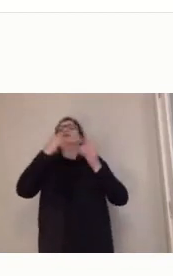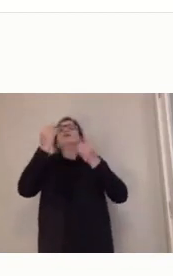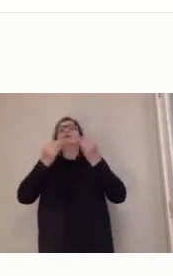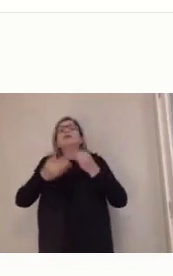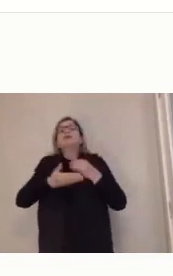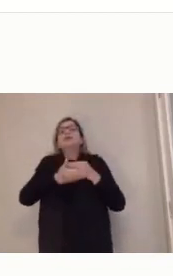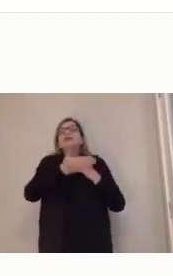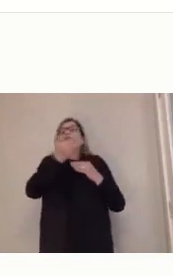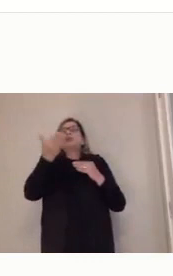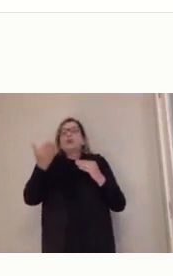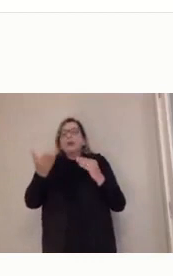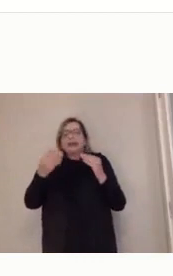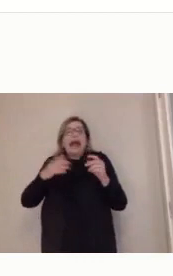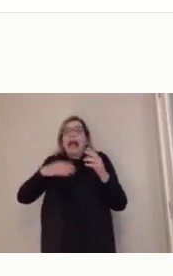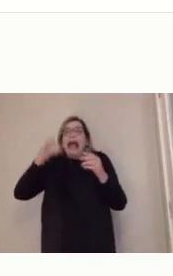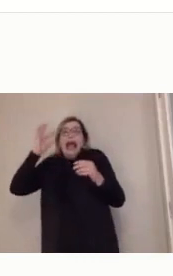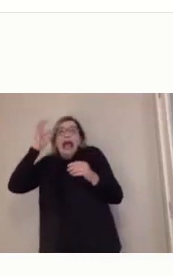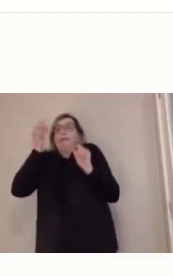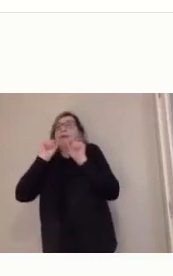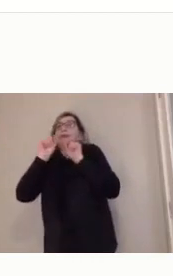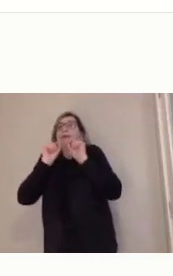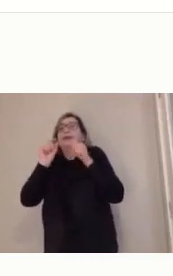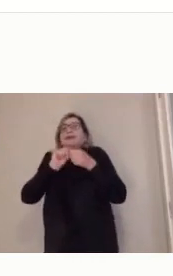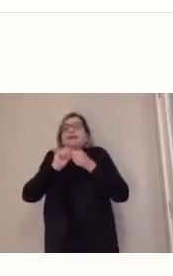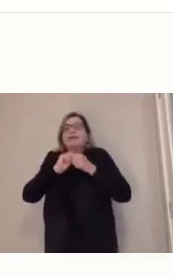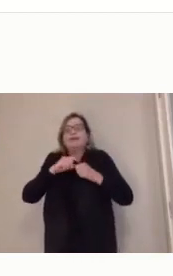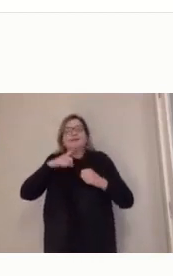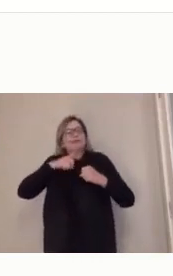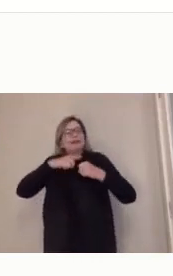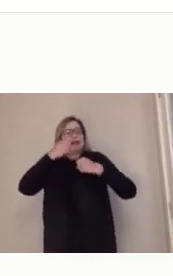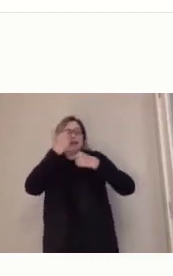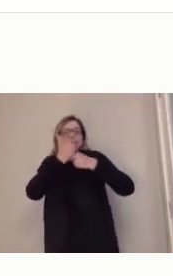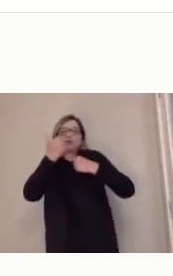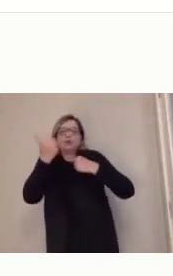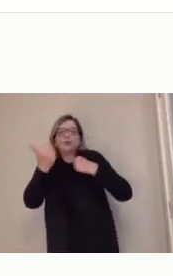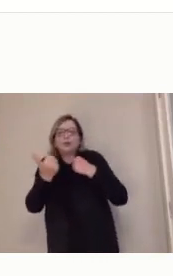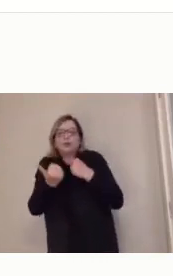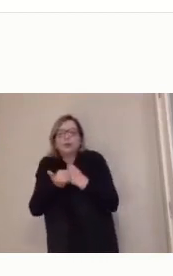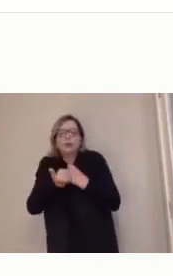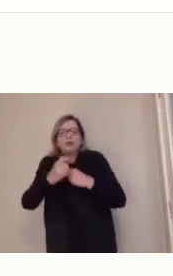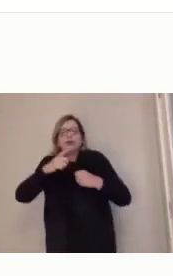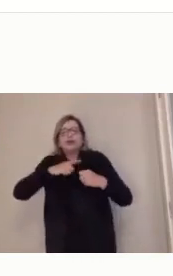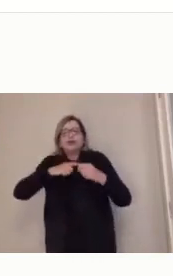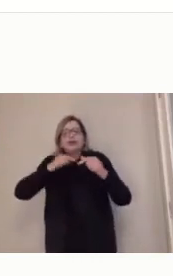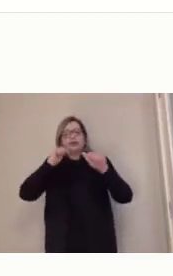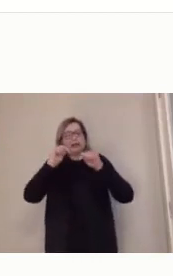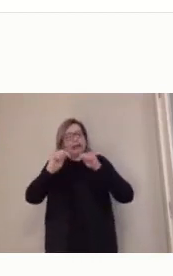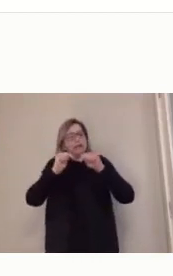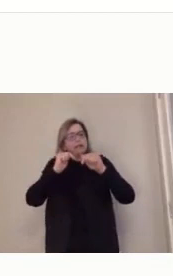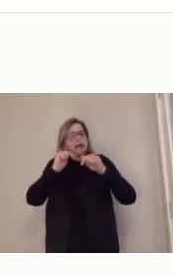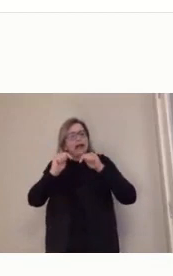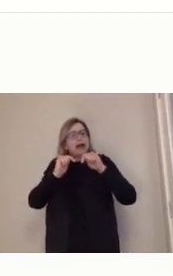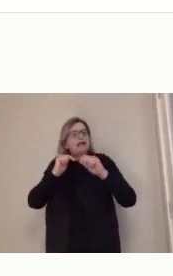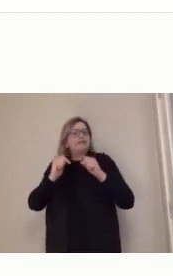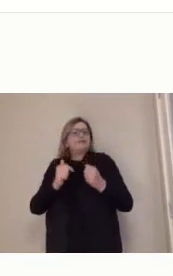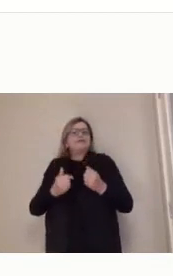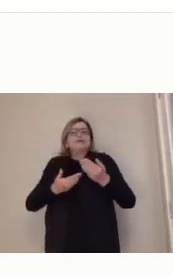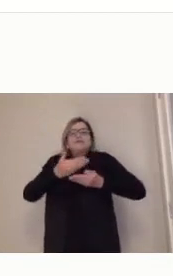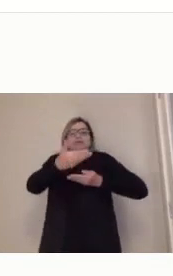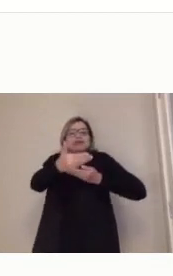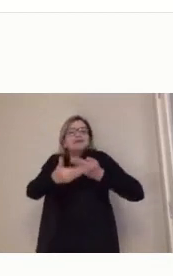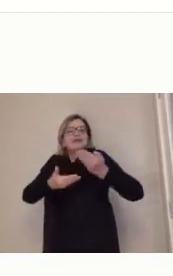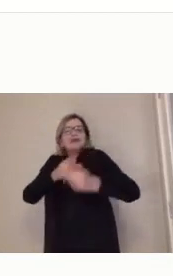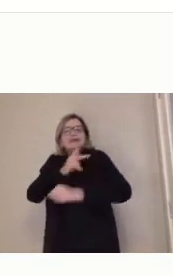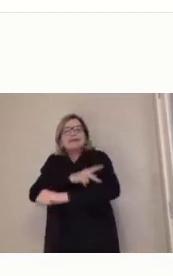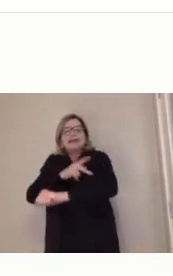emergencial, ela tem a figura dos tutores, ela tem um trabalho muito forte com a mediação pedagógica, com os processos avaliativos,